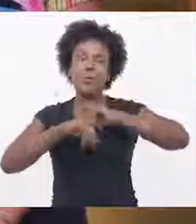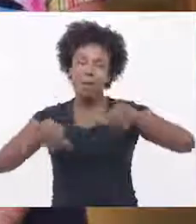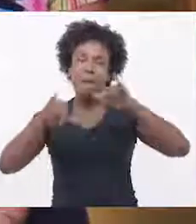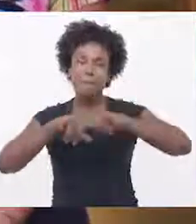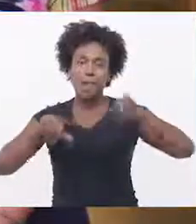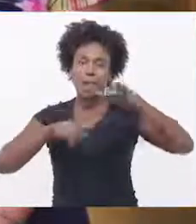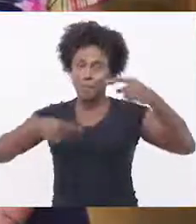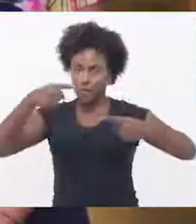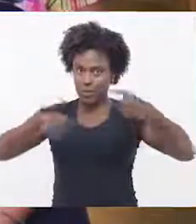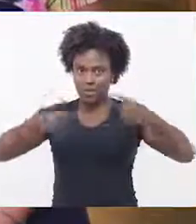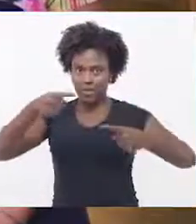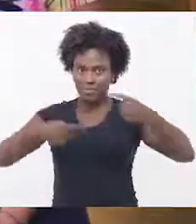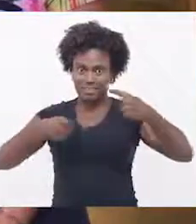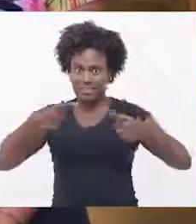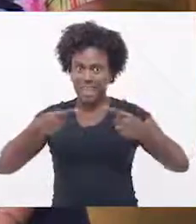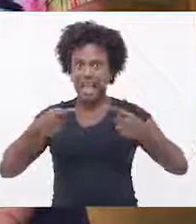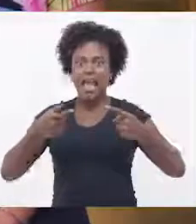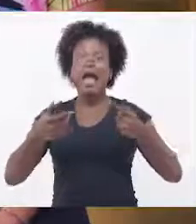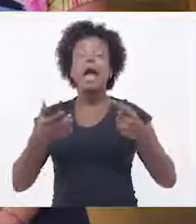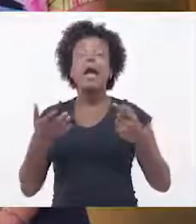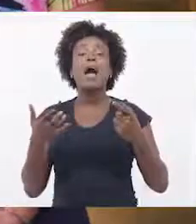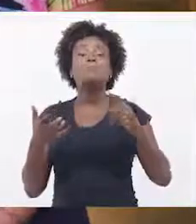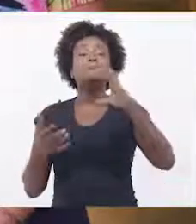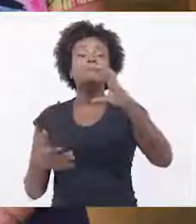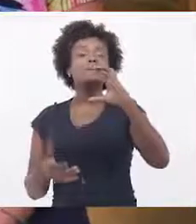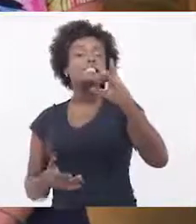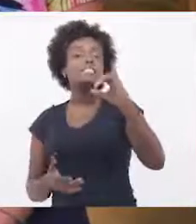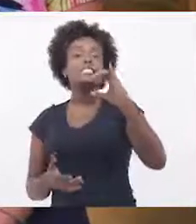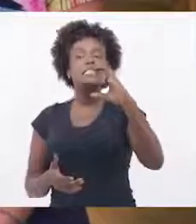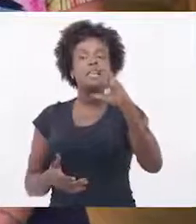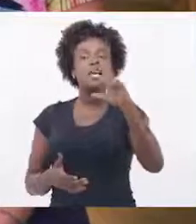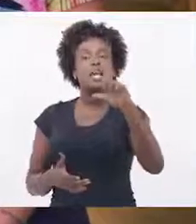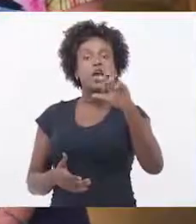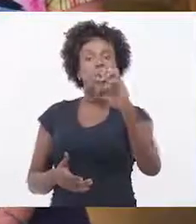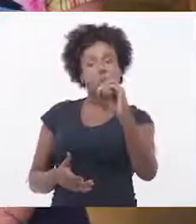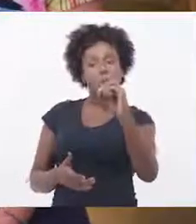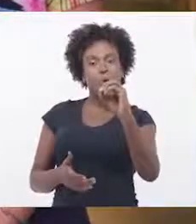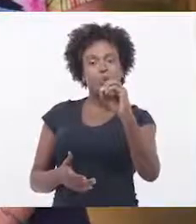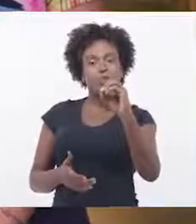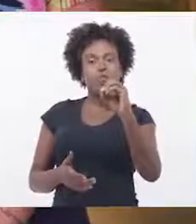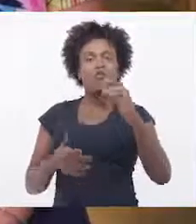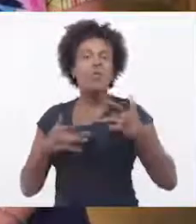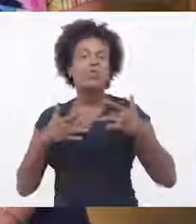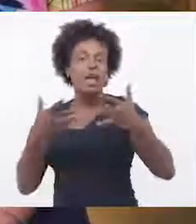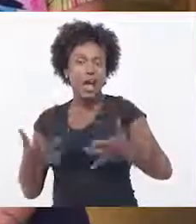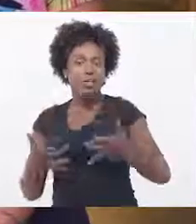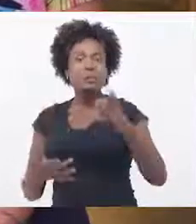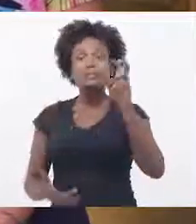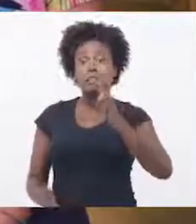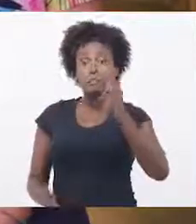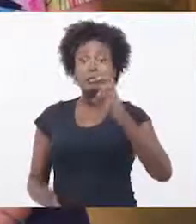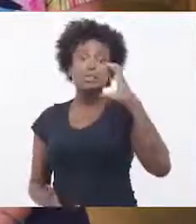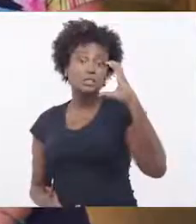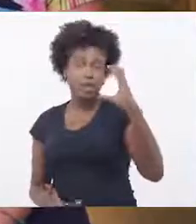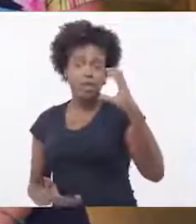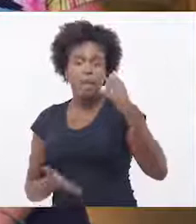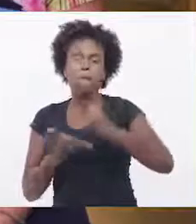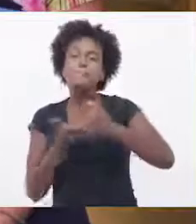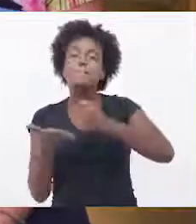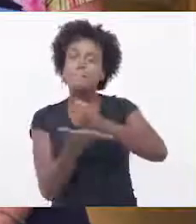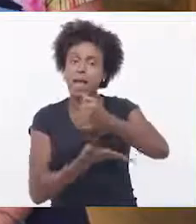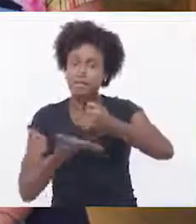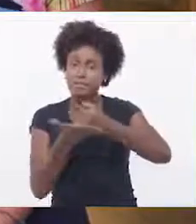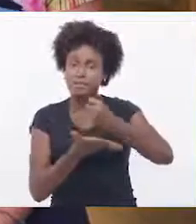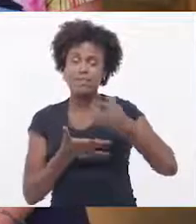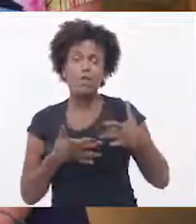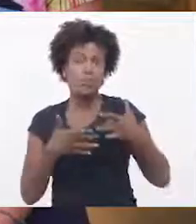bastante nesse ciclo do voluntariado. A gente acredita muito numa constituição de cinco Cs, que são os cinco Cs da base do voluntariado na política.